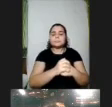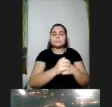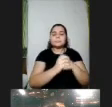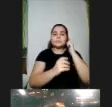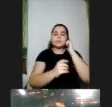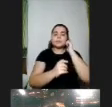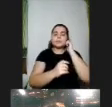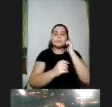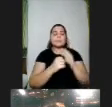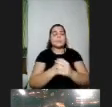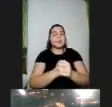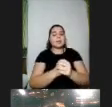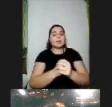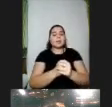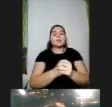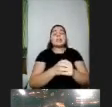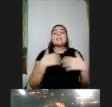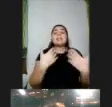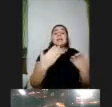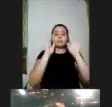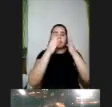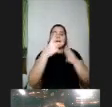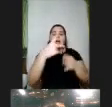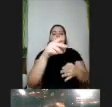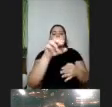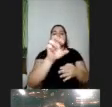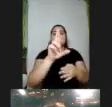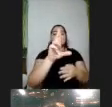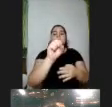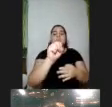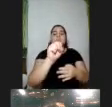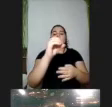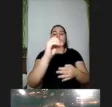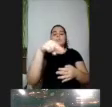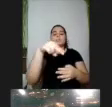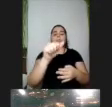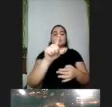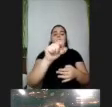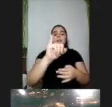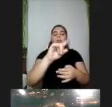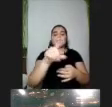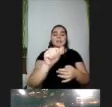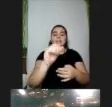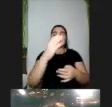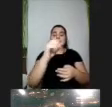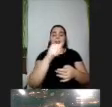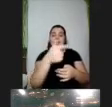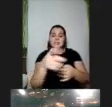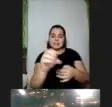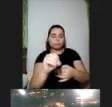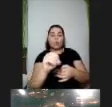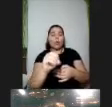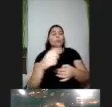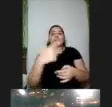a perspectiva da personalização de que não tem mais uma solução que serve para todo mundo que a gente precisa de soluções personalizadas para cada um